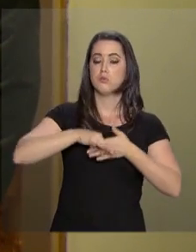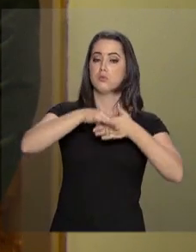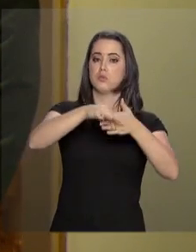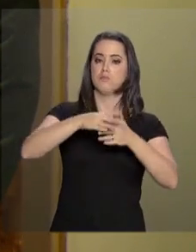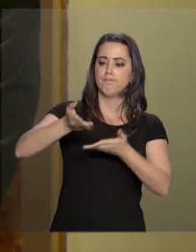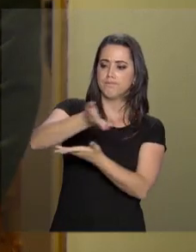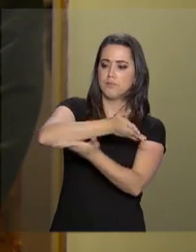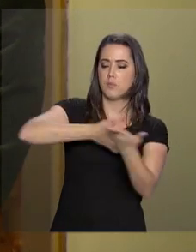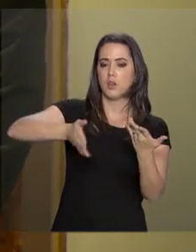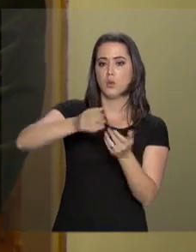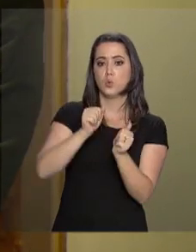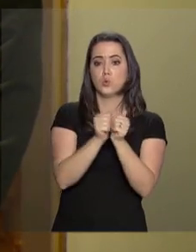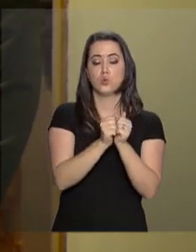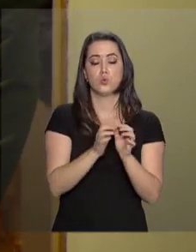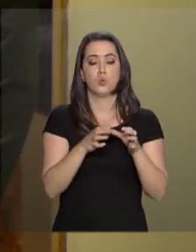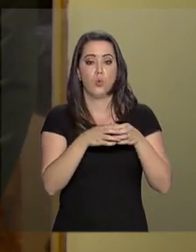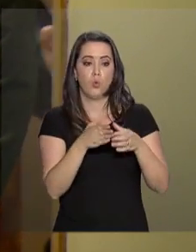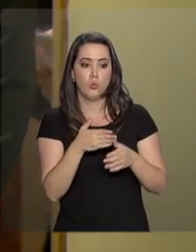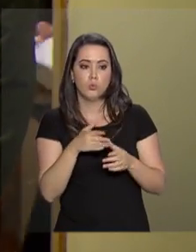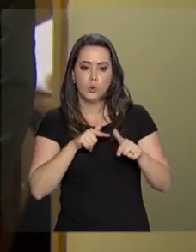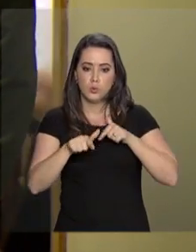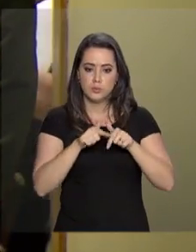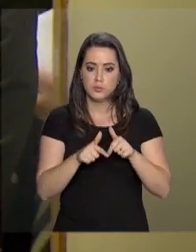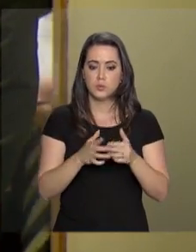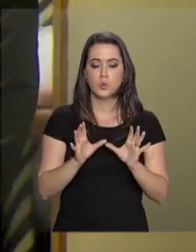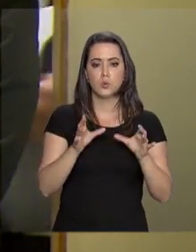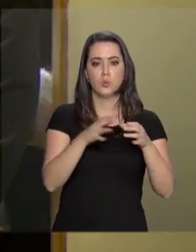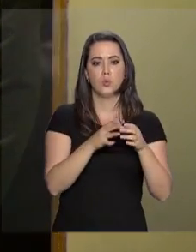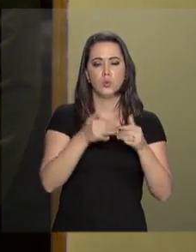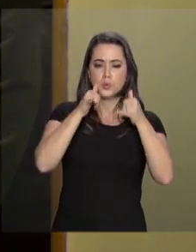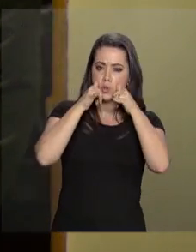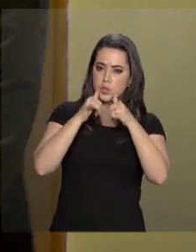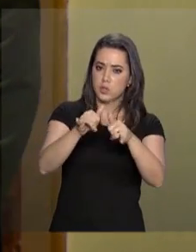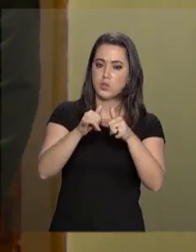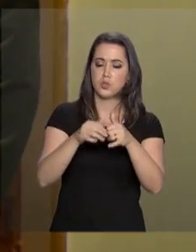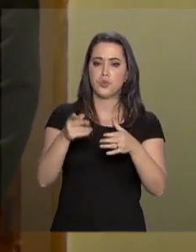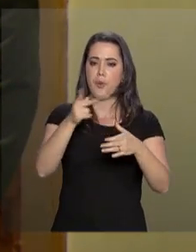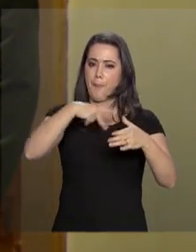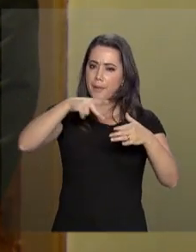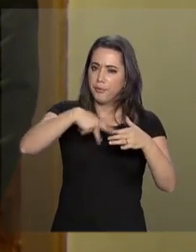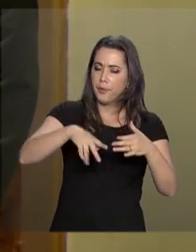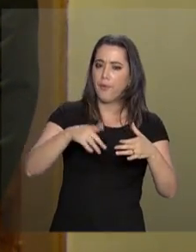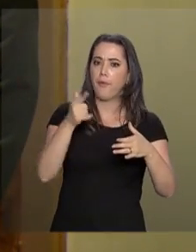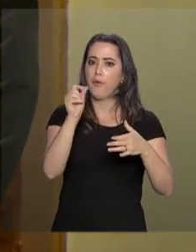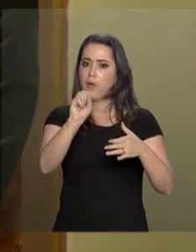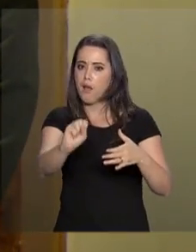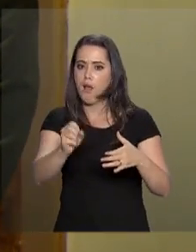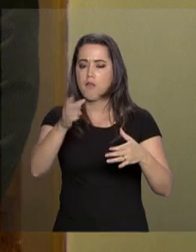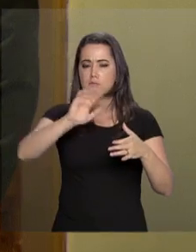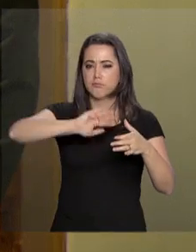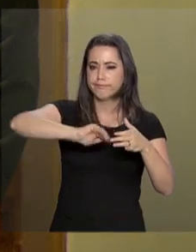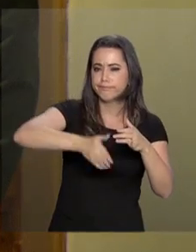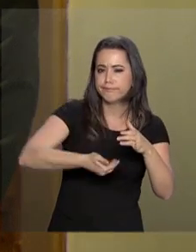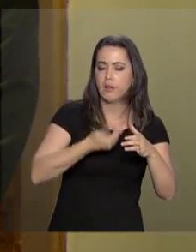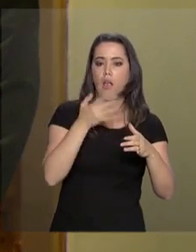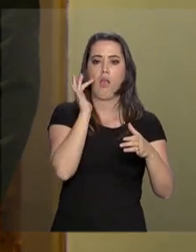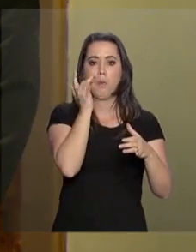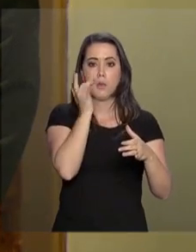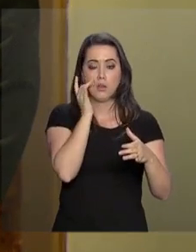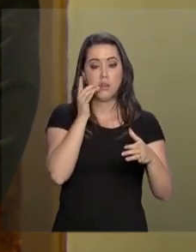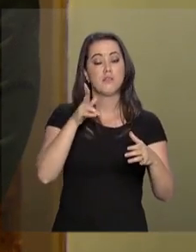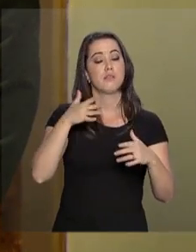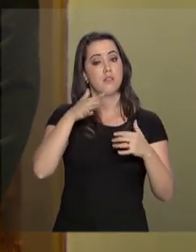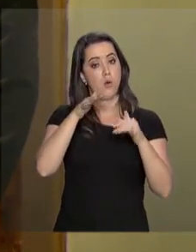articular, com a minha equipe, os setores elétricos, de petróleo e gás, de mineração e de energia limpa,